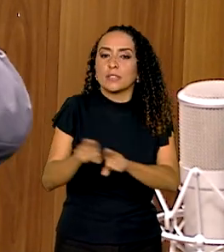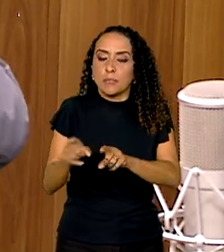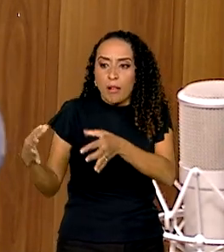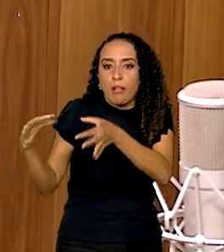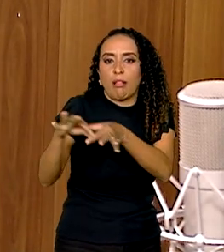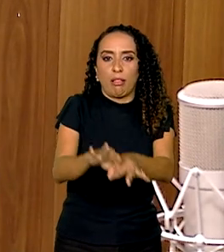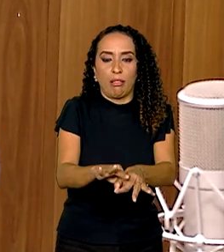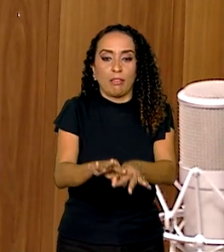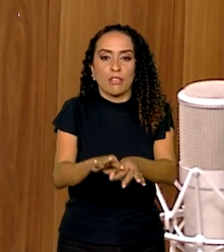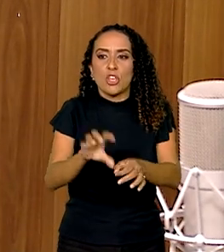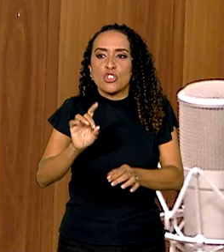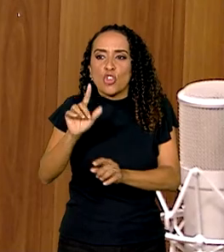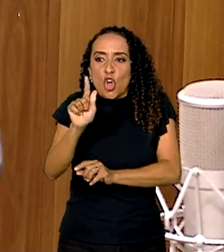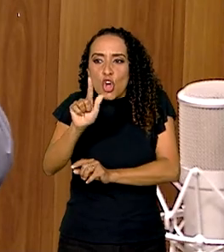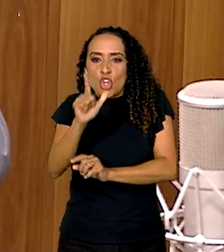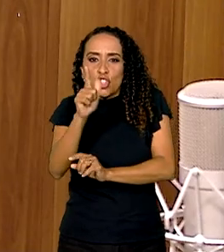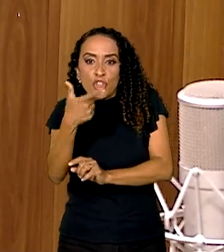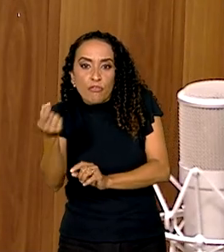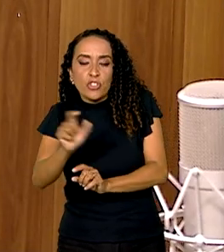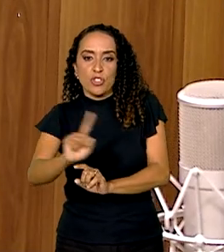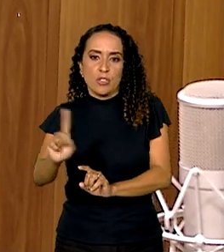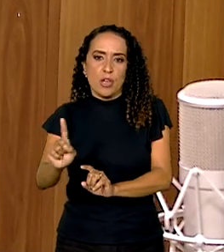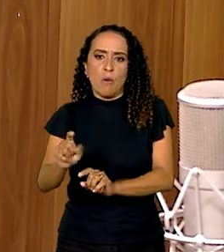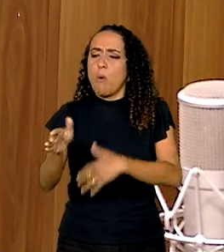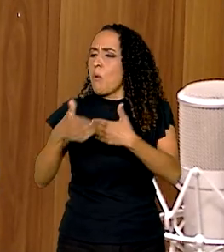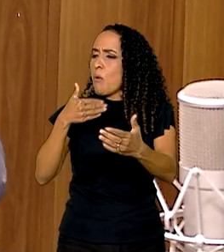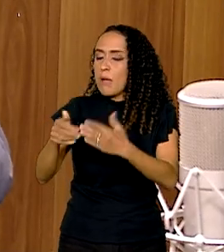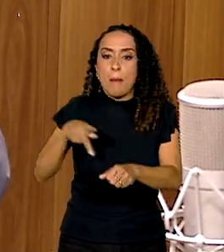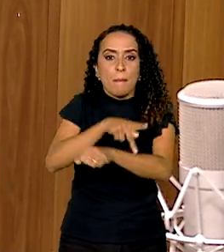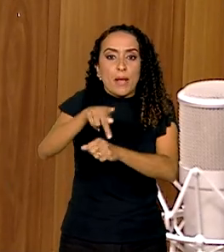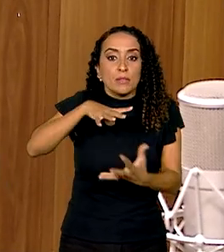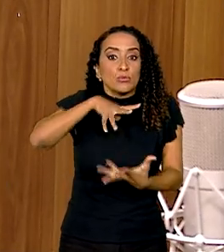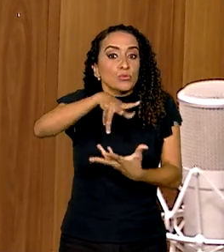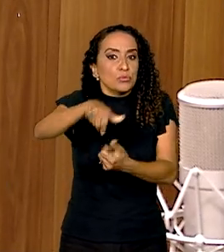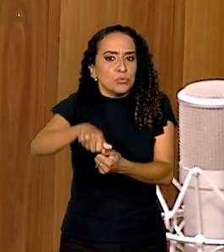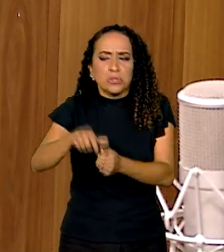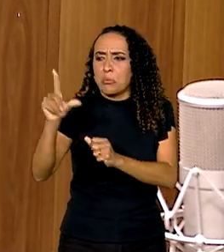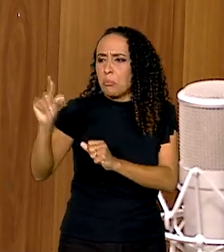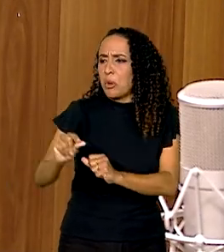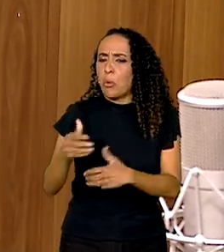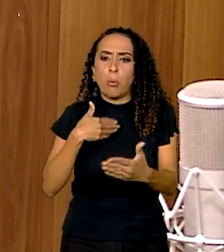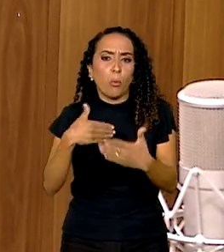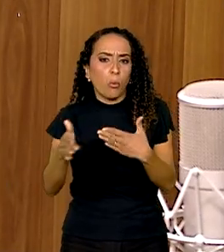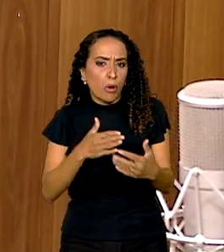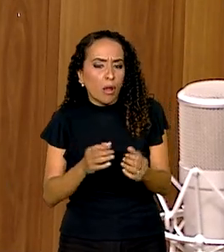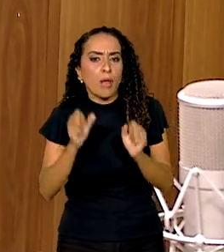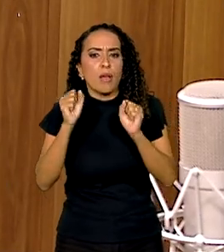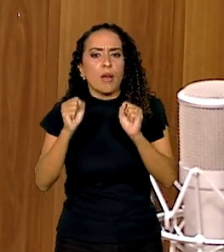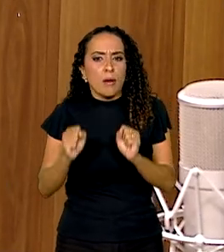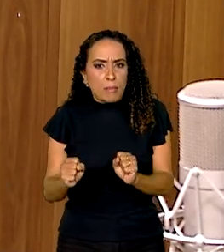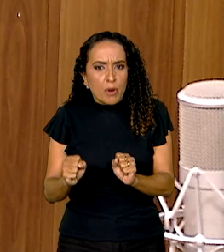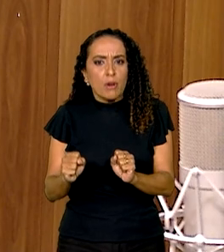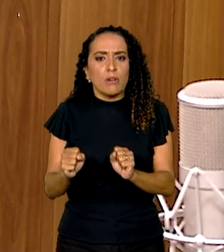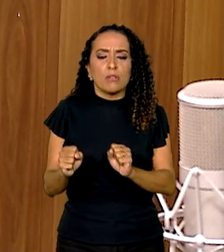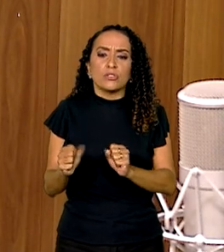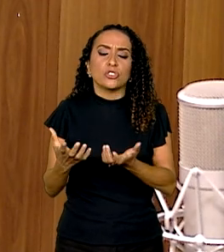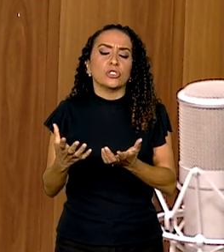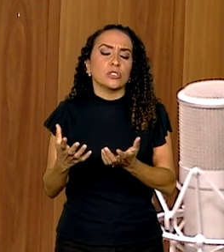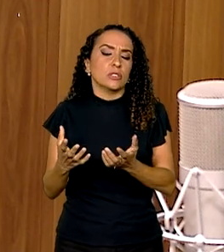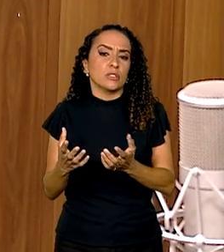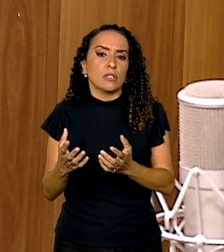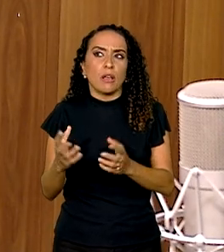aliança. Não é só o G20. Qualquer país do mundo, por menor que seja, qualquer que seja a sua situação